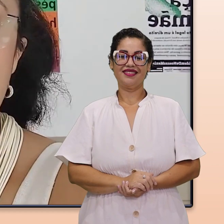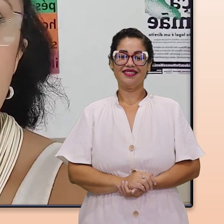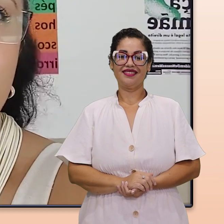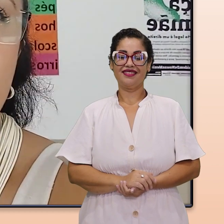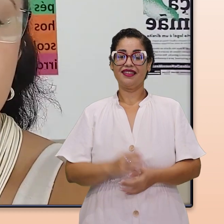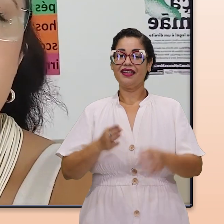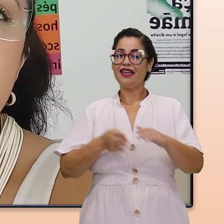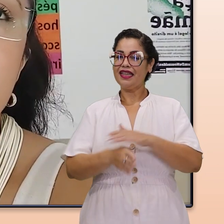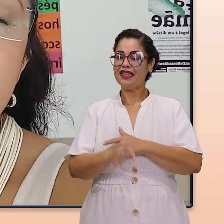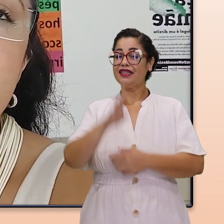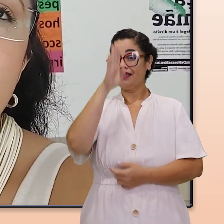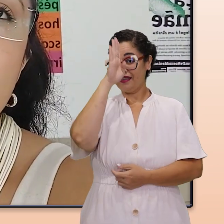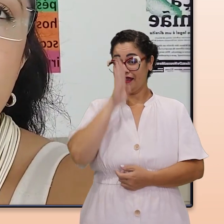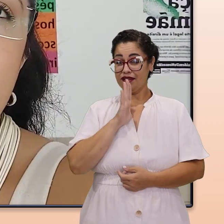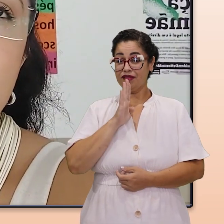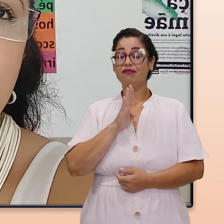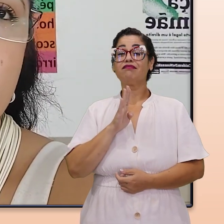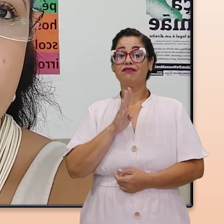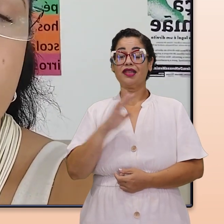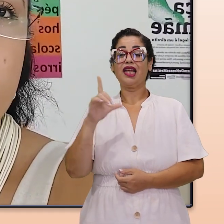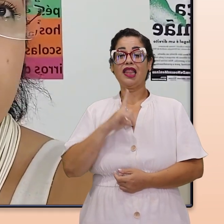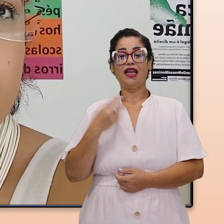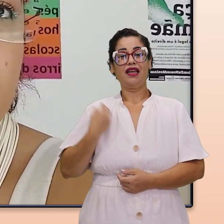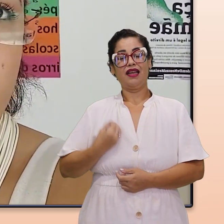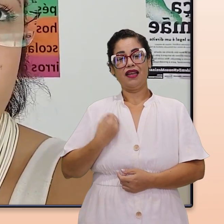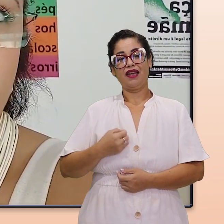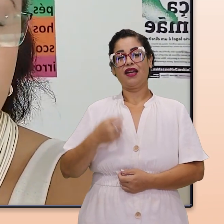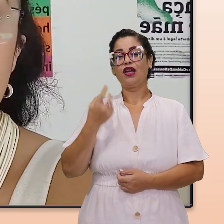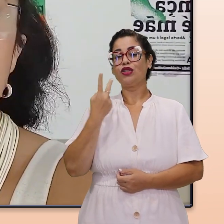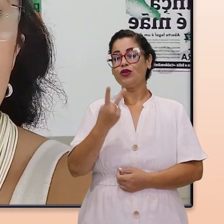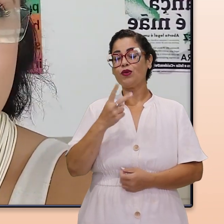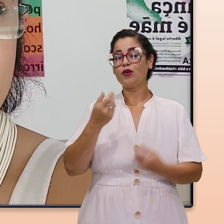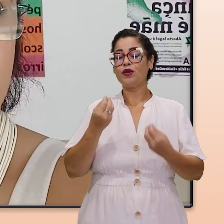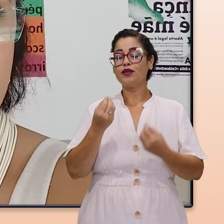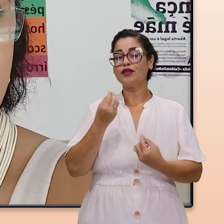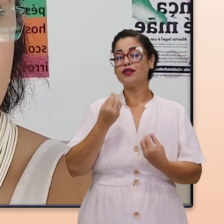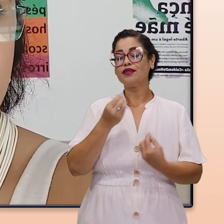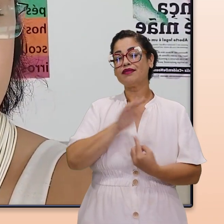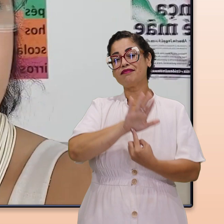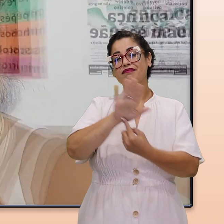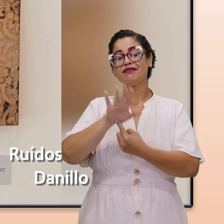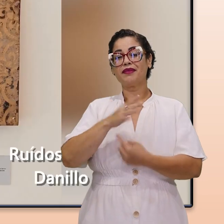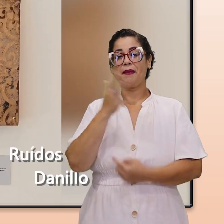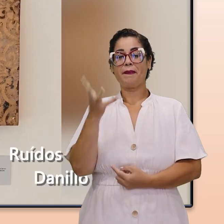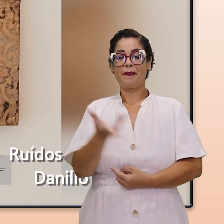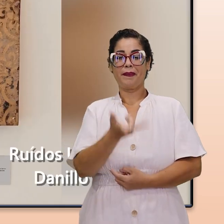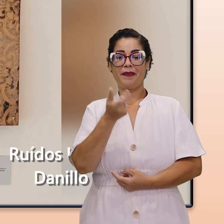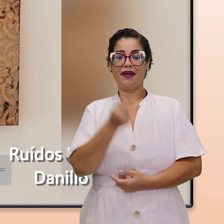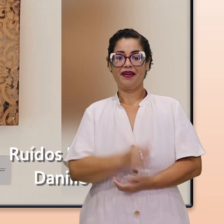A entrada é gratuita e conta atualmente com duas exposições maravilhosas.